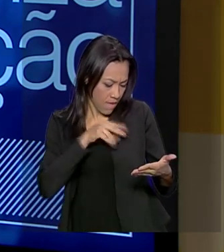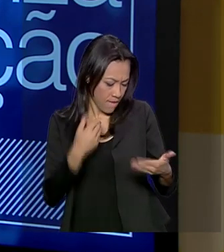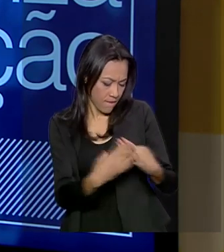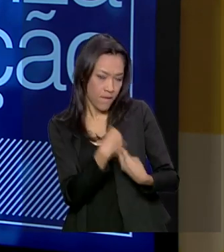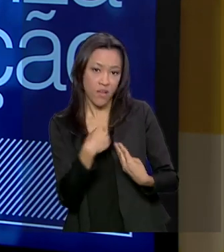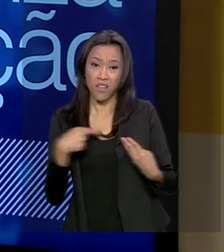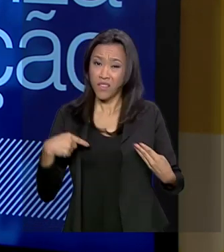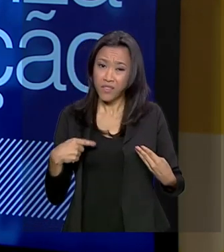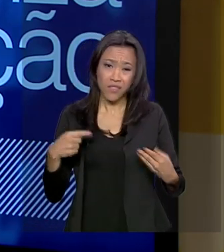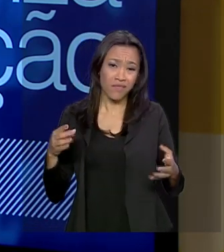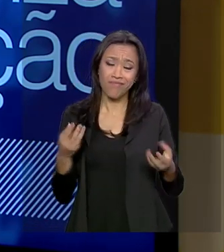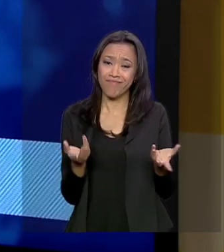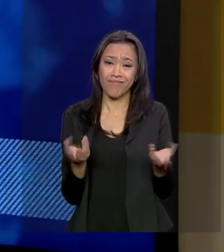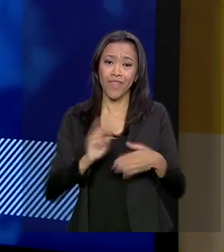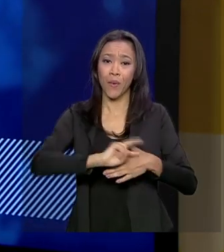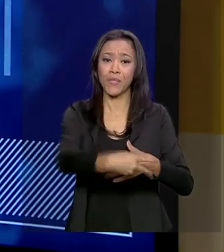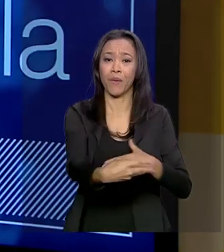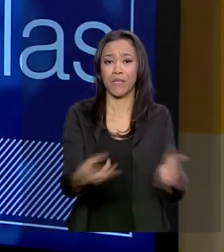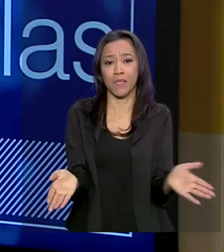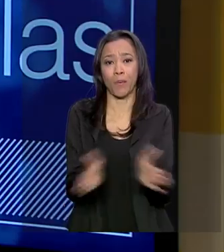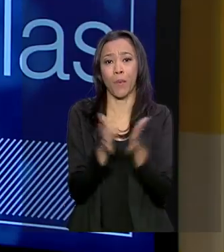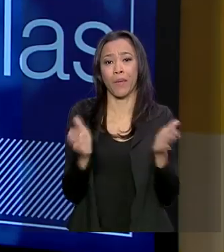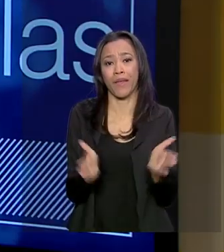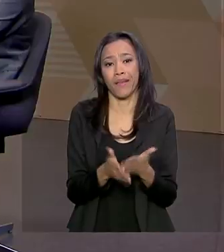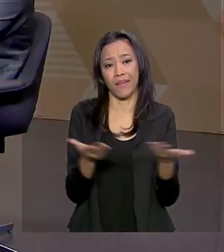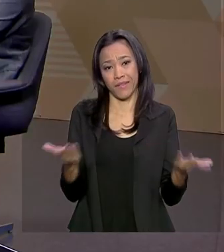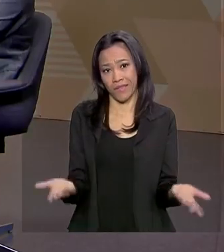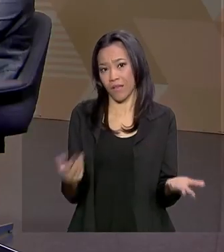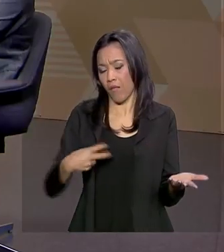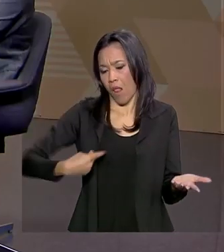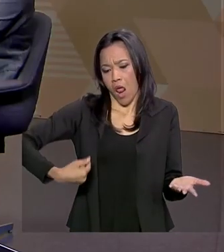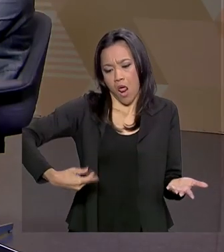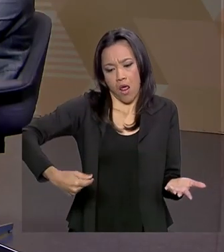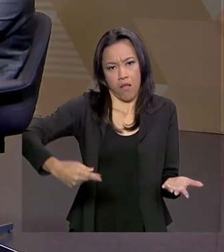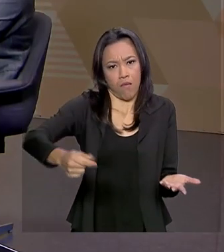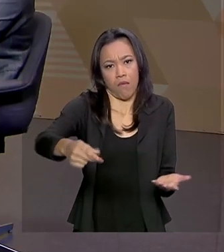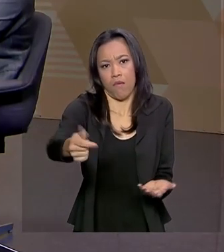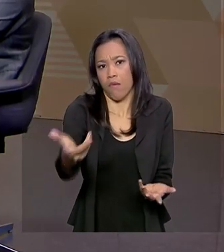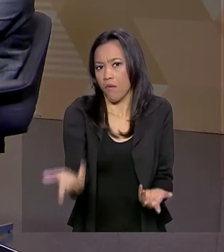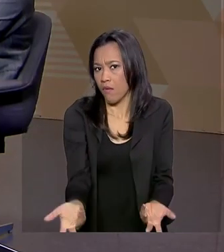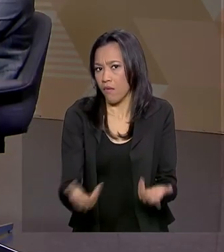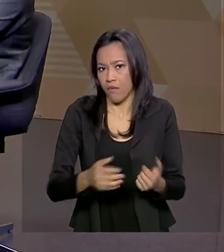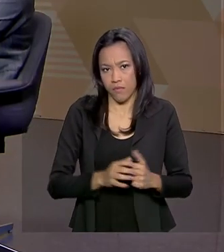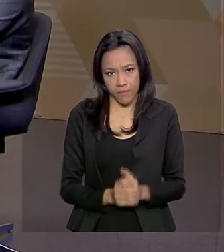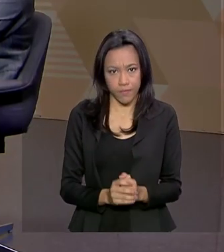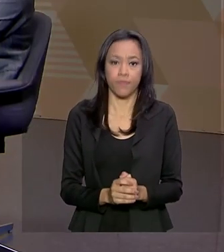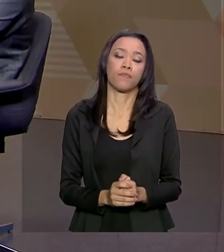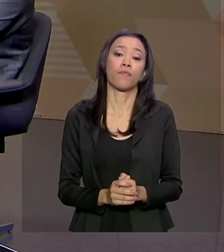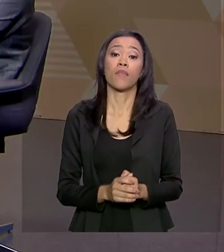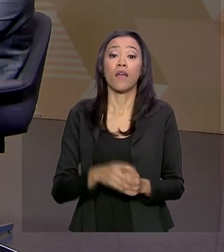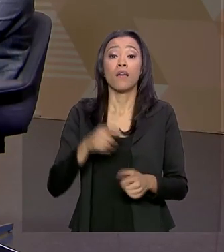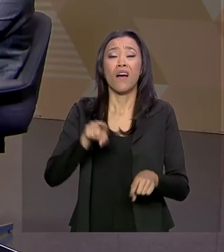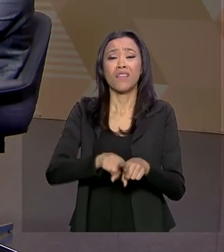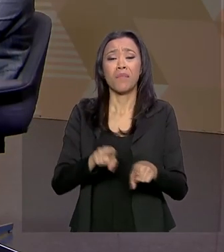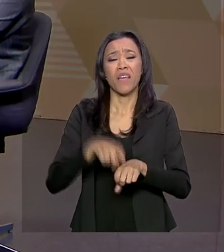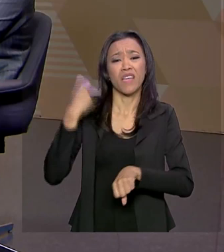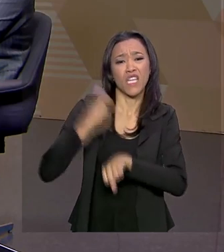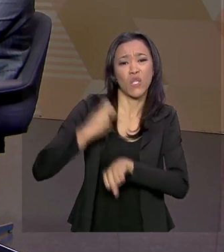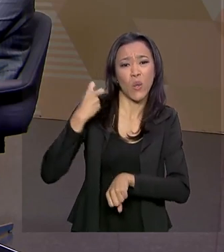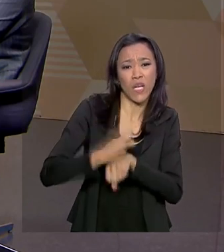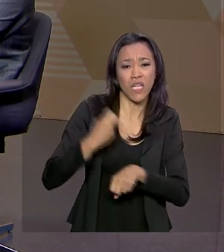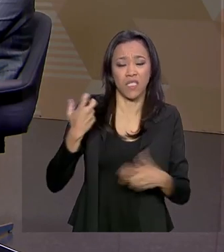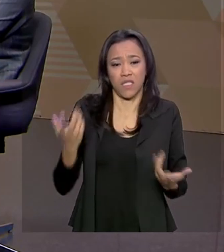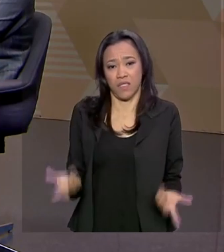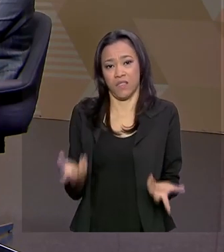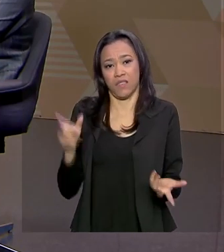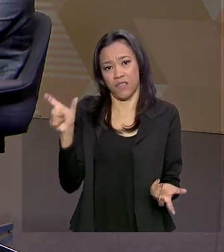isso gera pobreza. Isso gera... Perpetua a pobreza. Perpetua a pobreza. A ignorância abre espaço para,